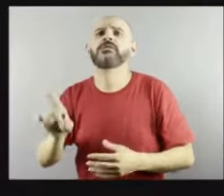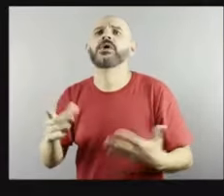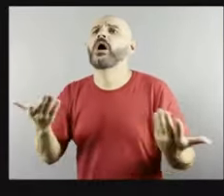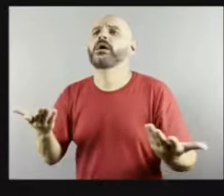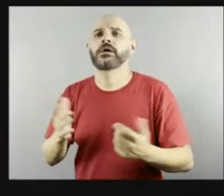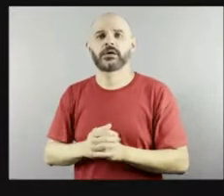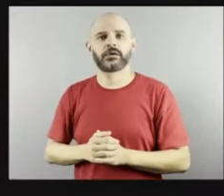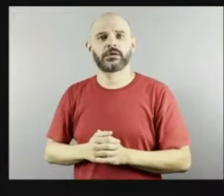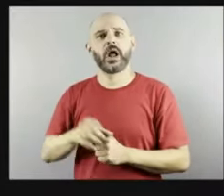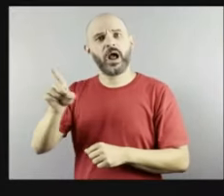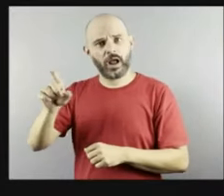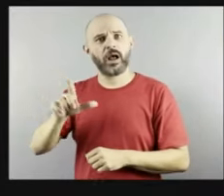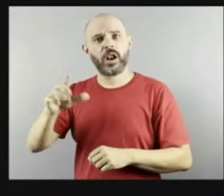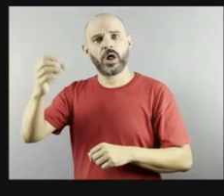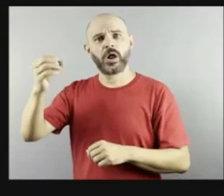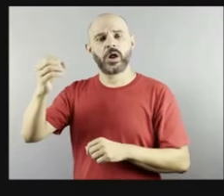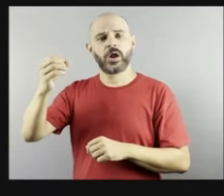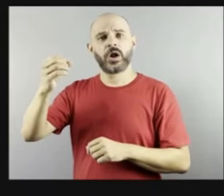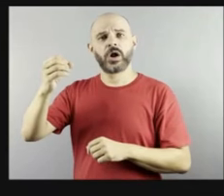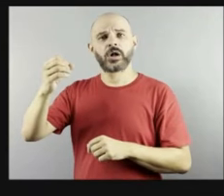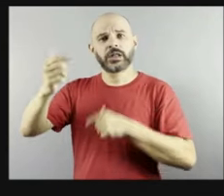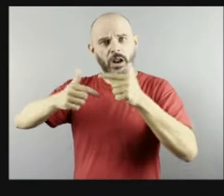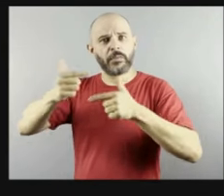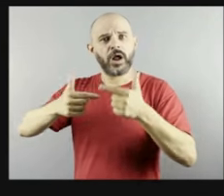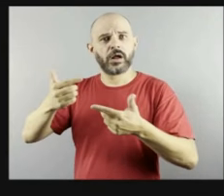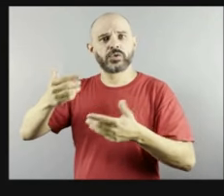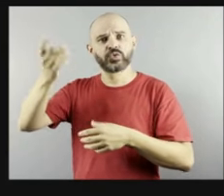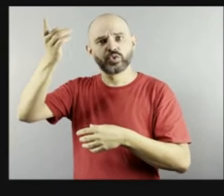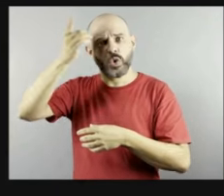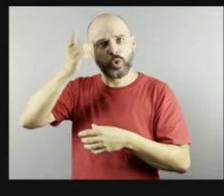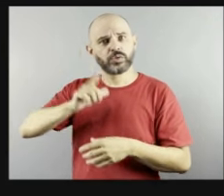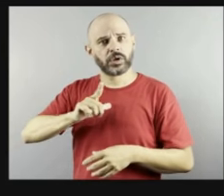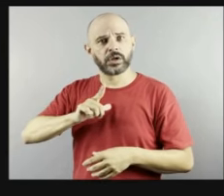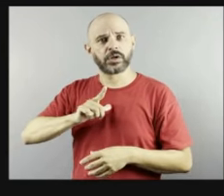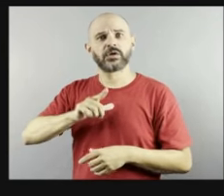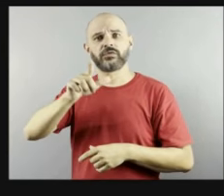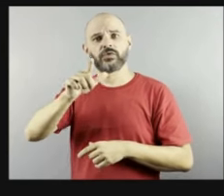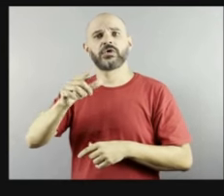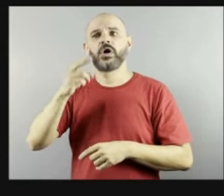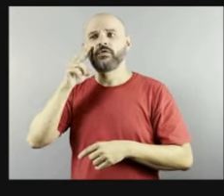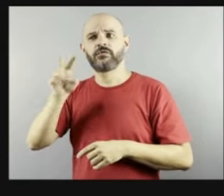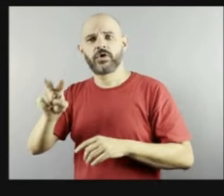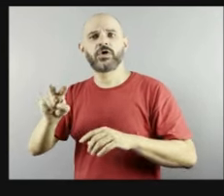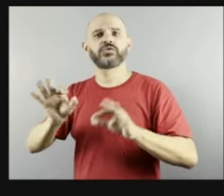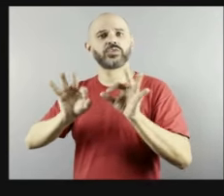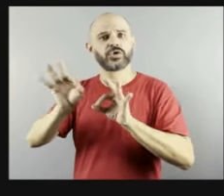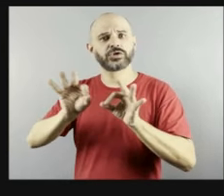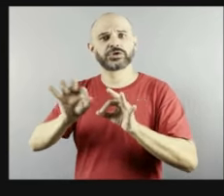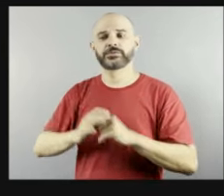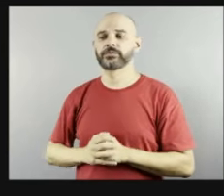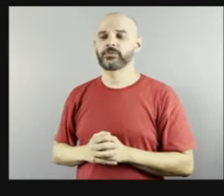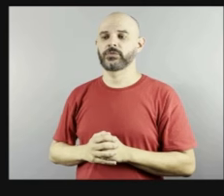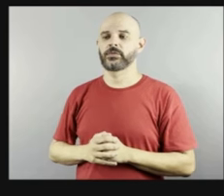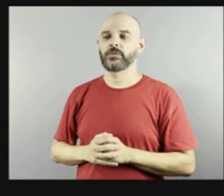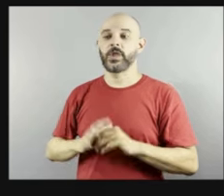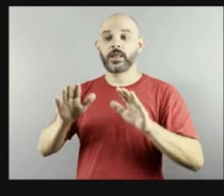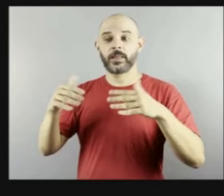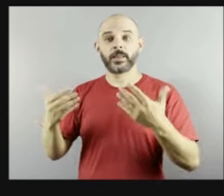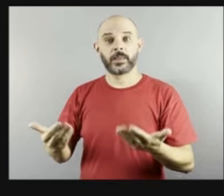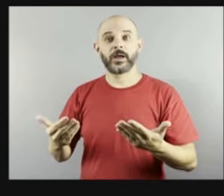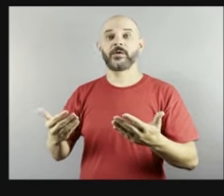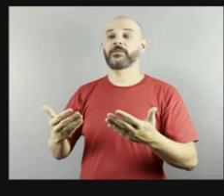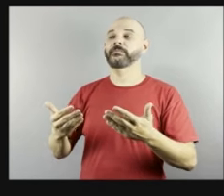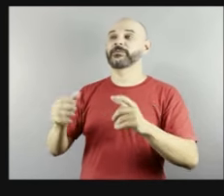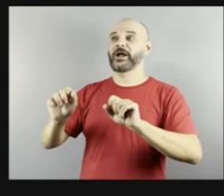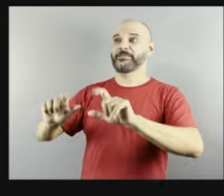lógico prestigir os projetos sociais culturais exatamente terminando então aqui com a com a imagem linda né do cartaz